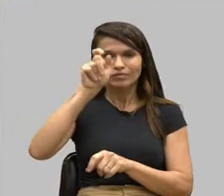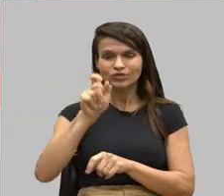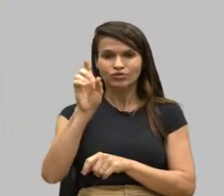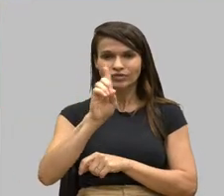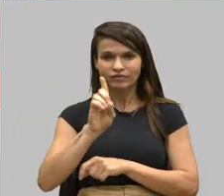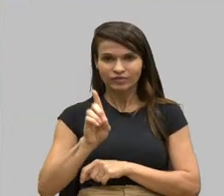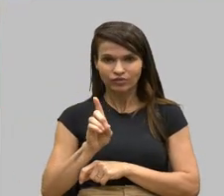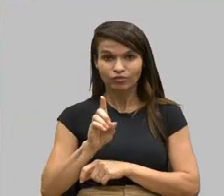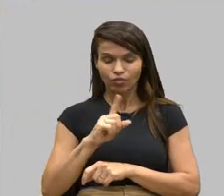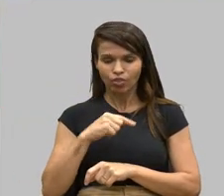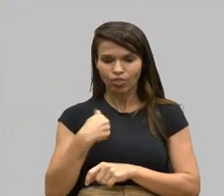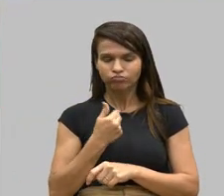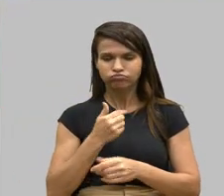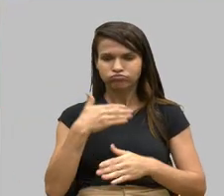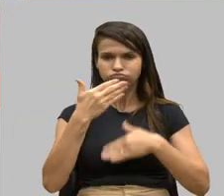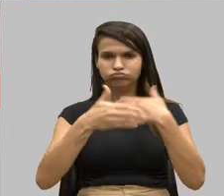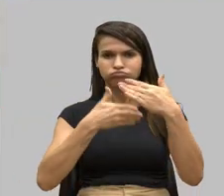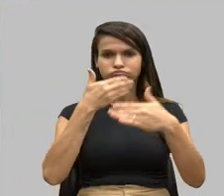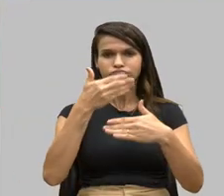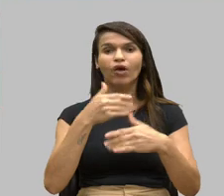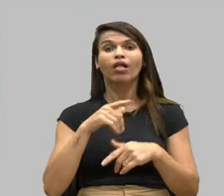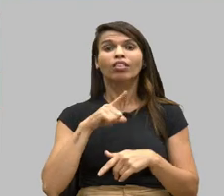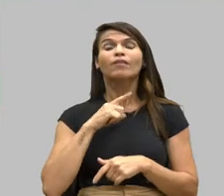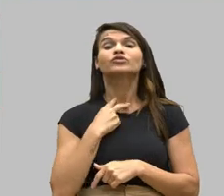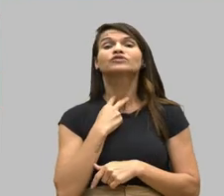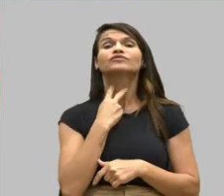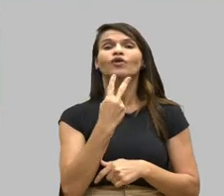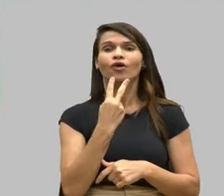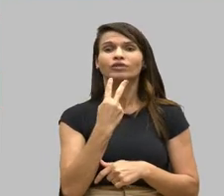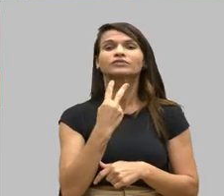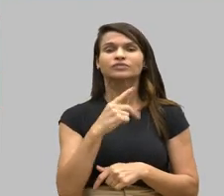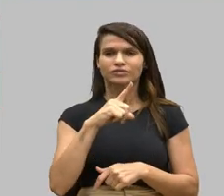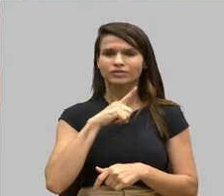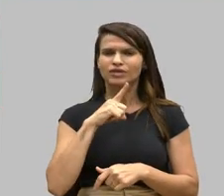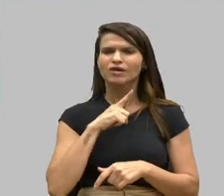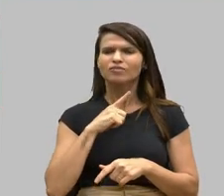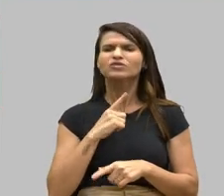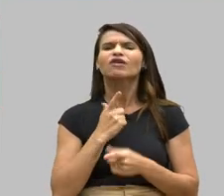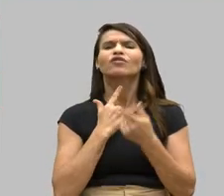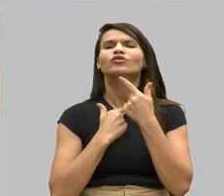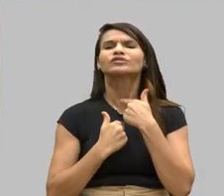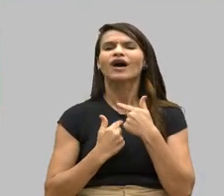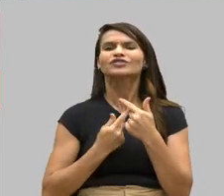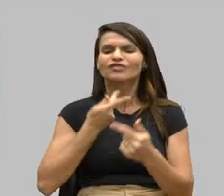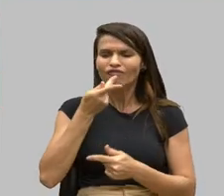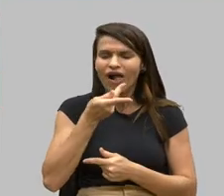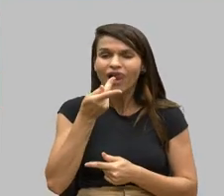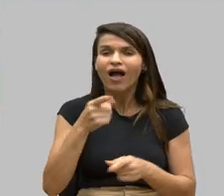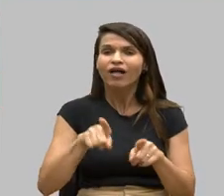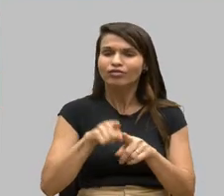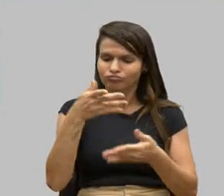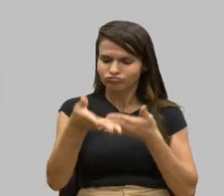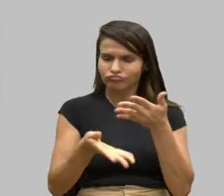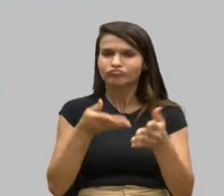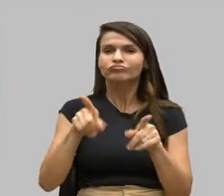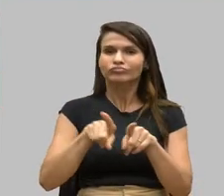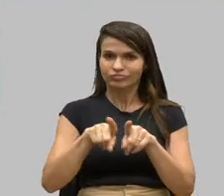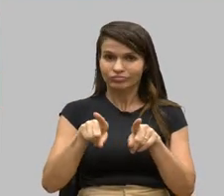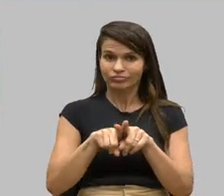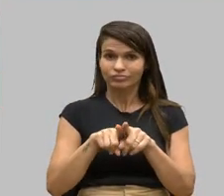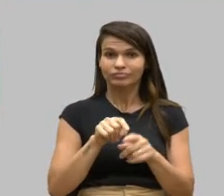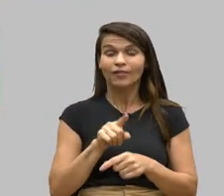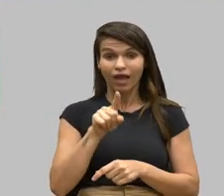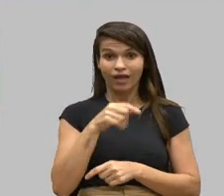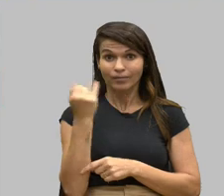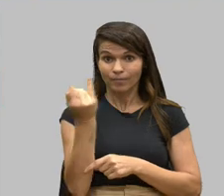nós crescemos, nós temos voz e nós temos a vontade de falar também. Então, é muito importante